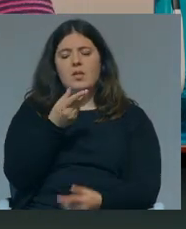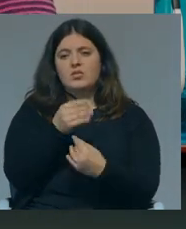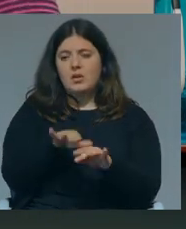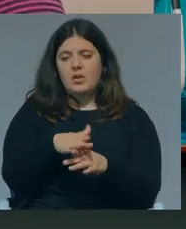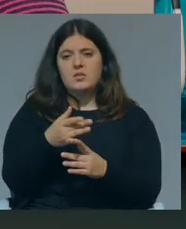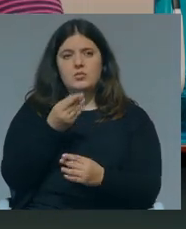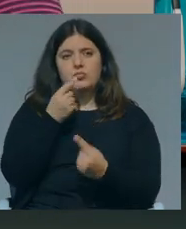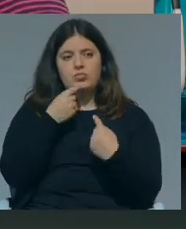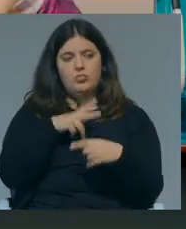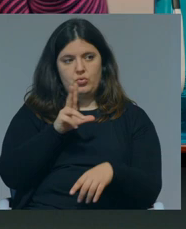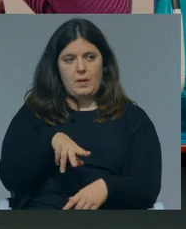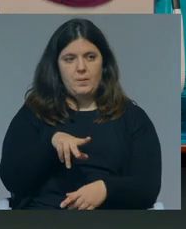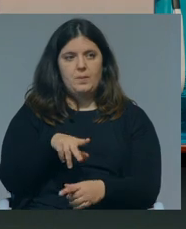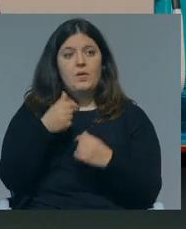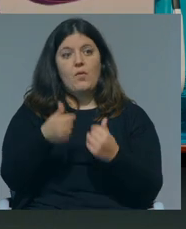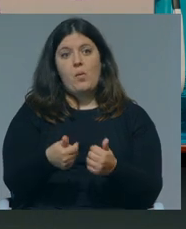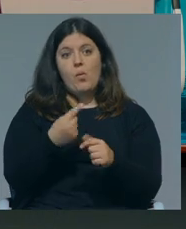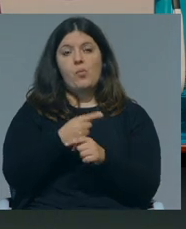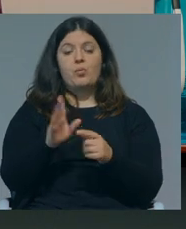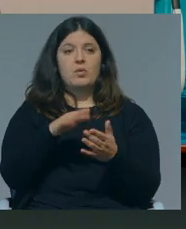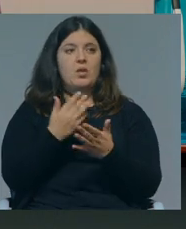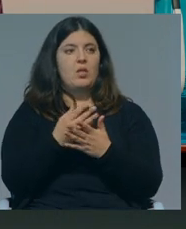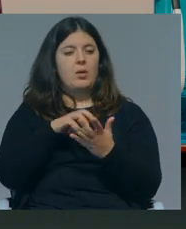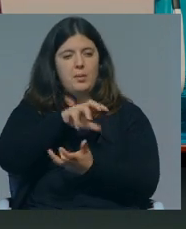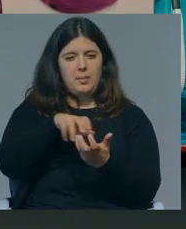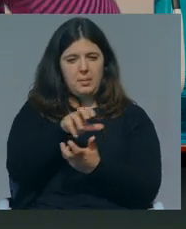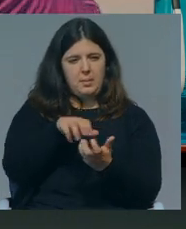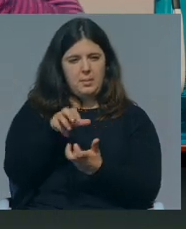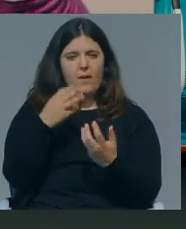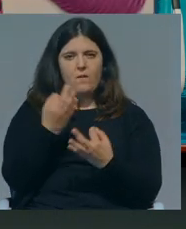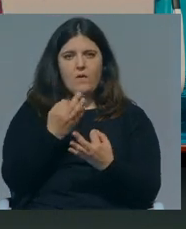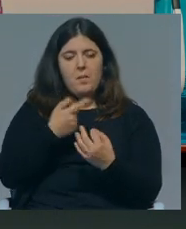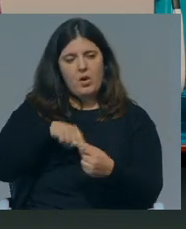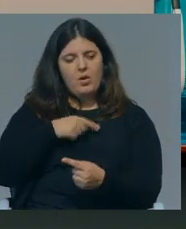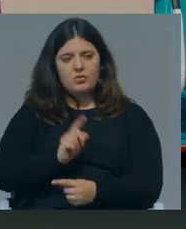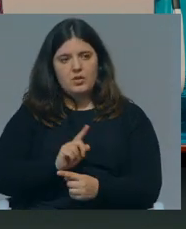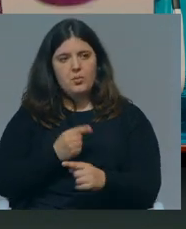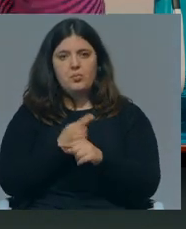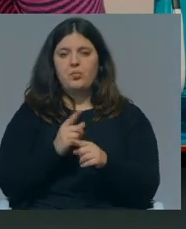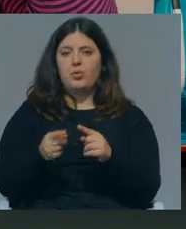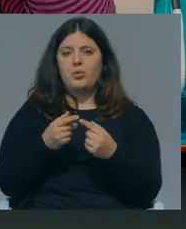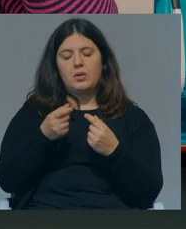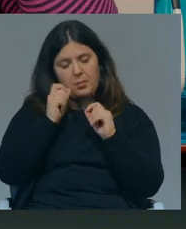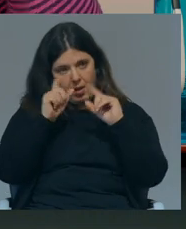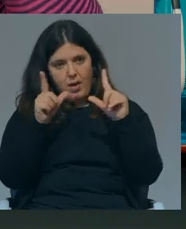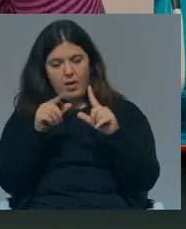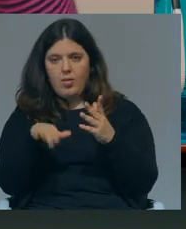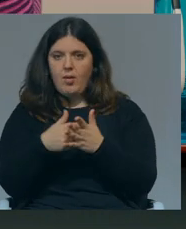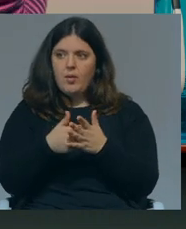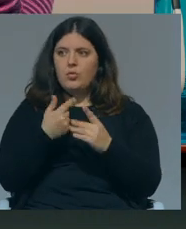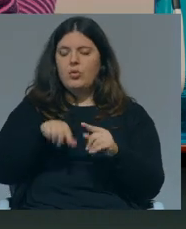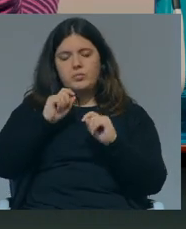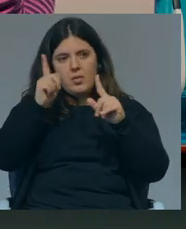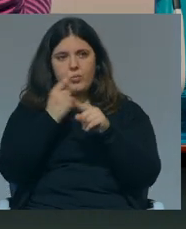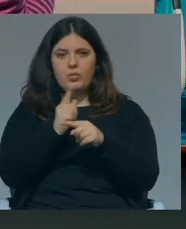crianças em Portugal, aquilo até foi bom porque realmente deu bastante barulho mediático, foi bom não para nós, mas para o facto de se abrirem os olhos, não é? E porquê que nós